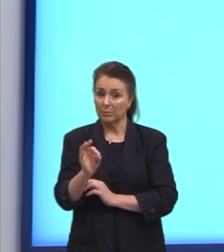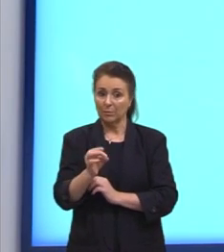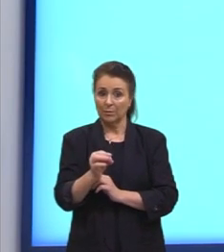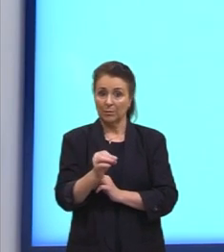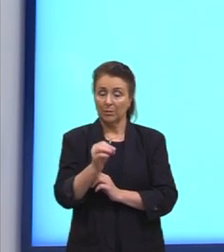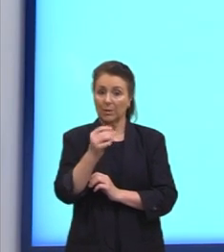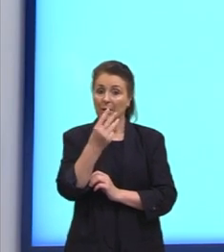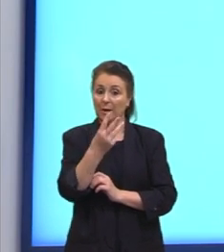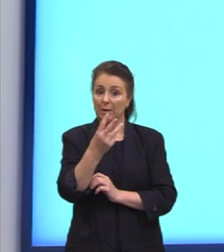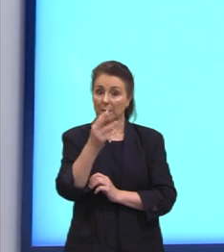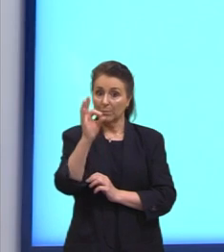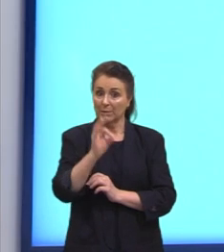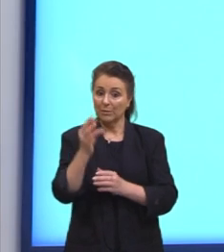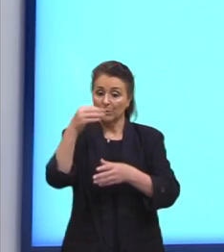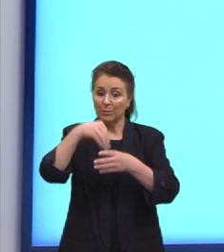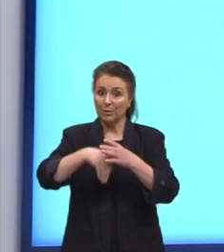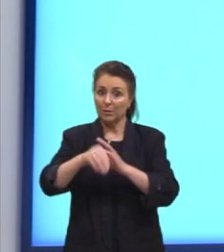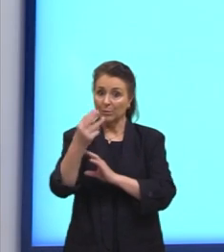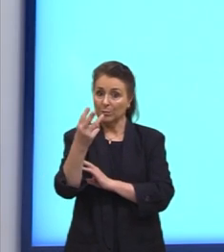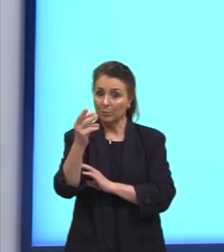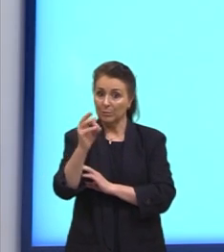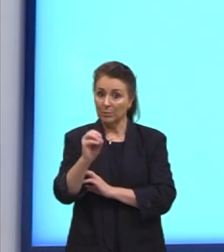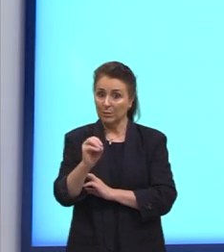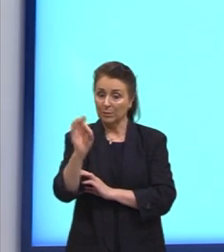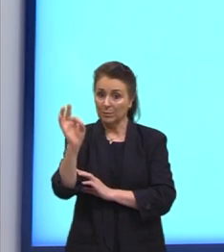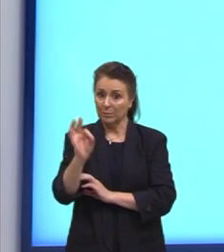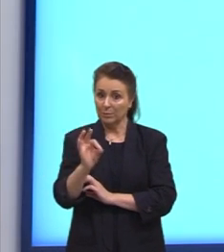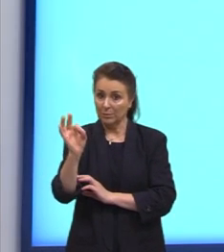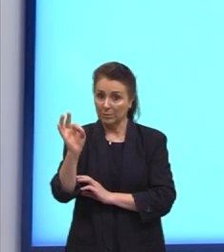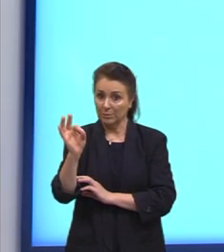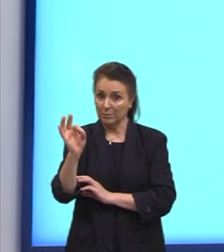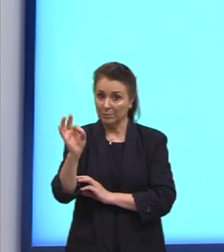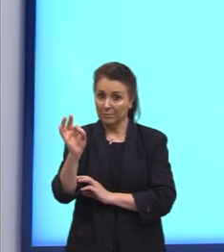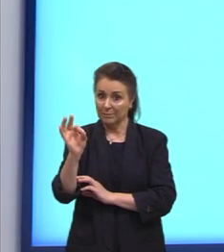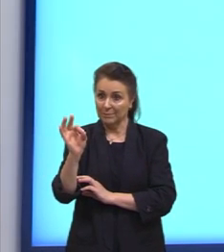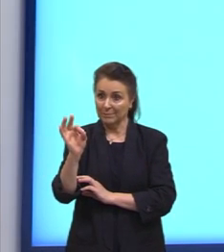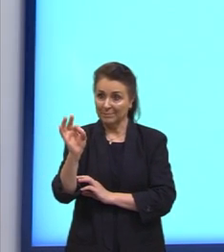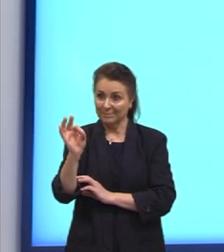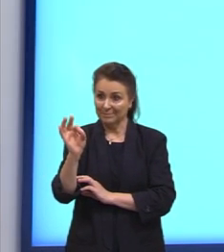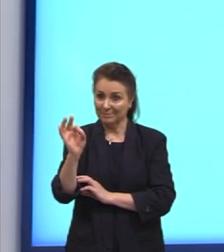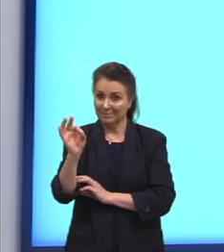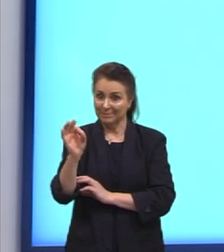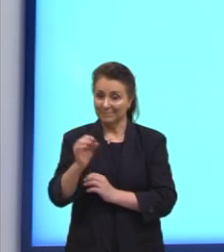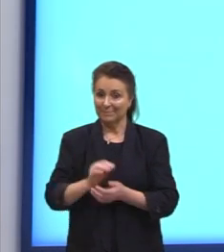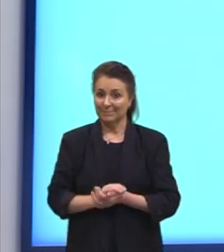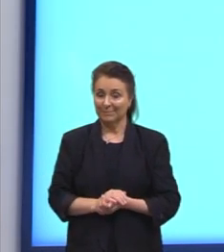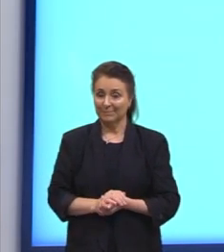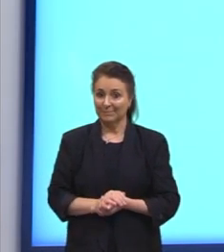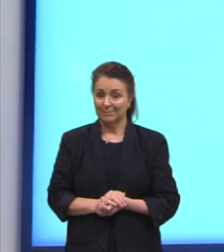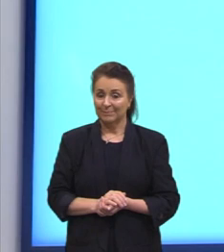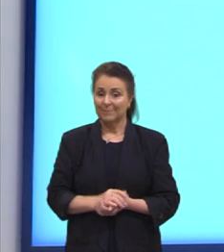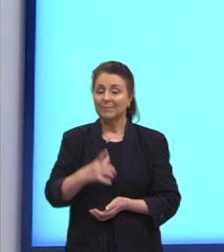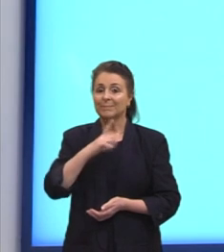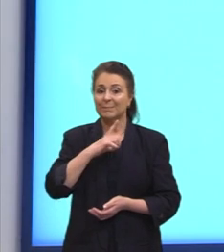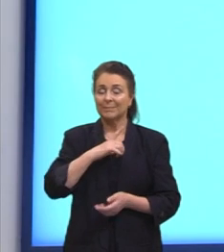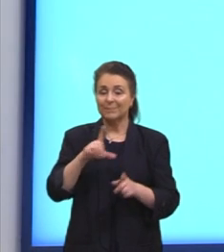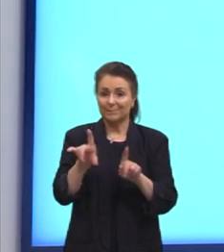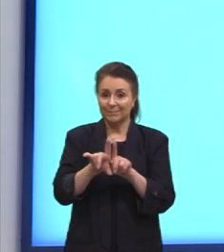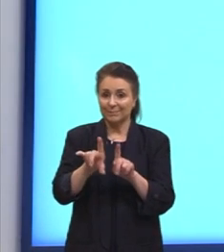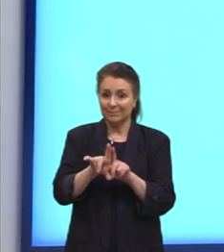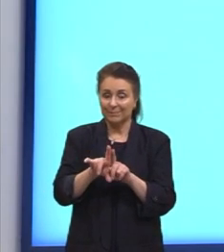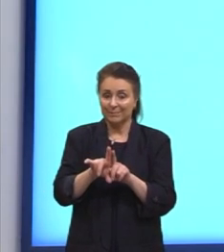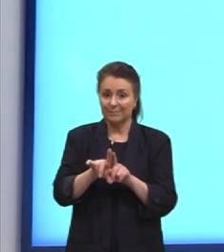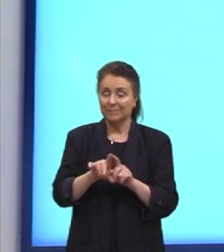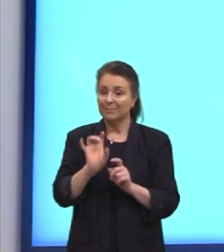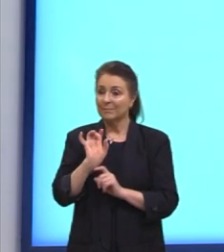sai com defeito e o total que ela produz é de 30% das peças. Aqui nós temos então ali